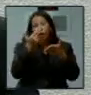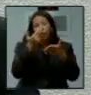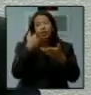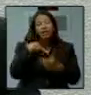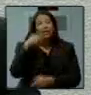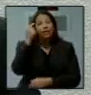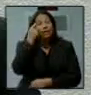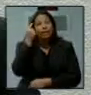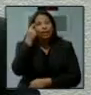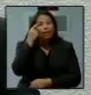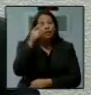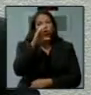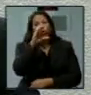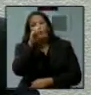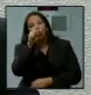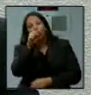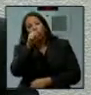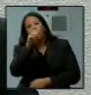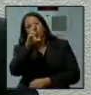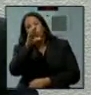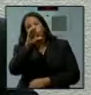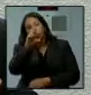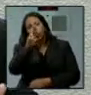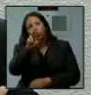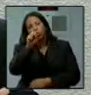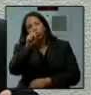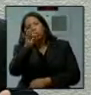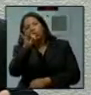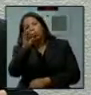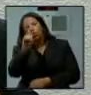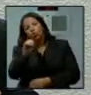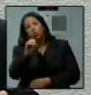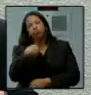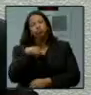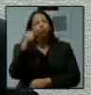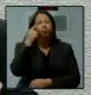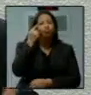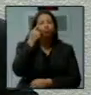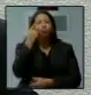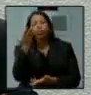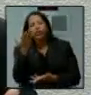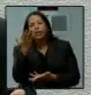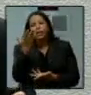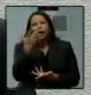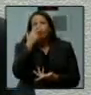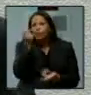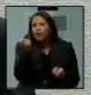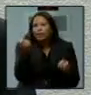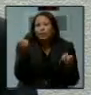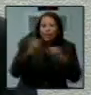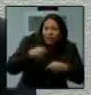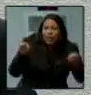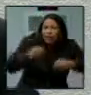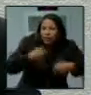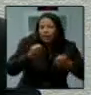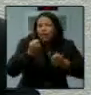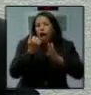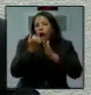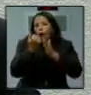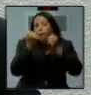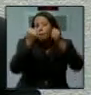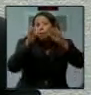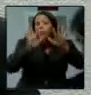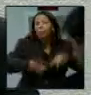mais que possibilite, ao menor custo, nós